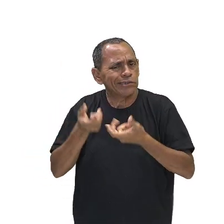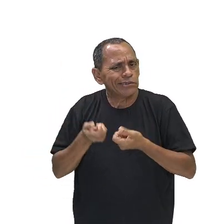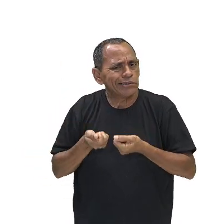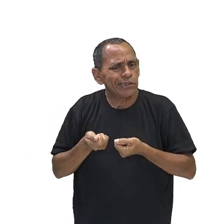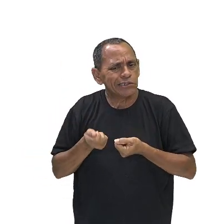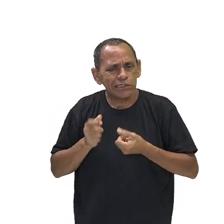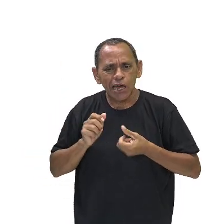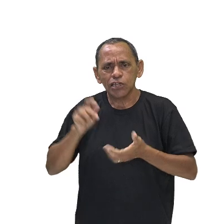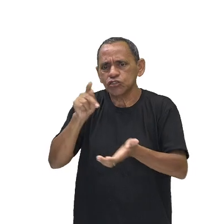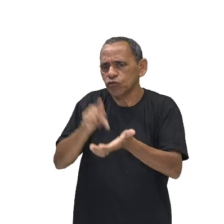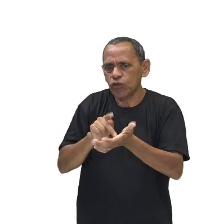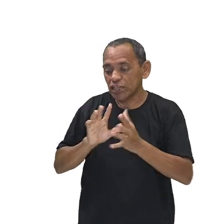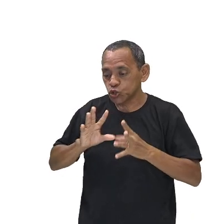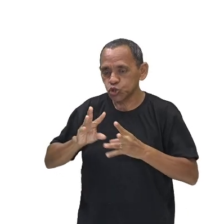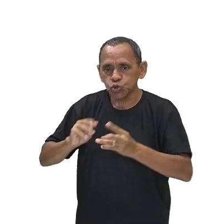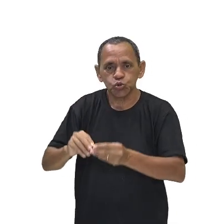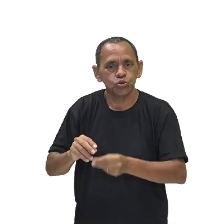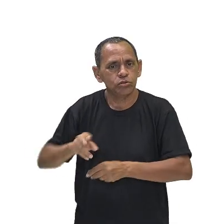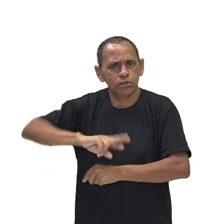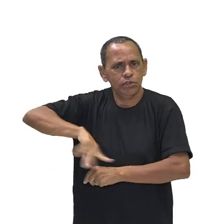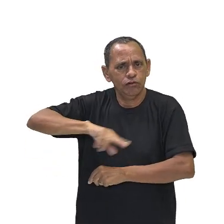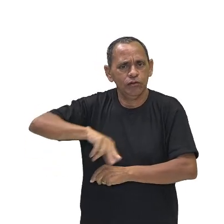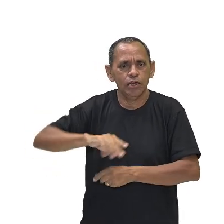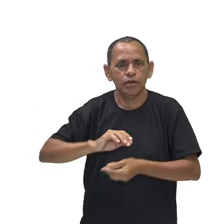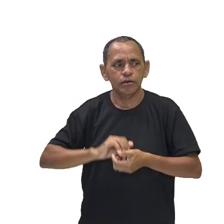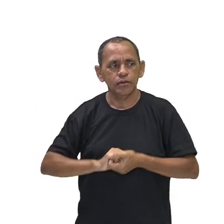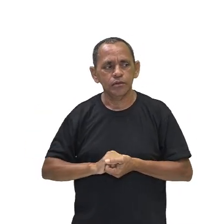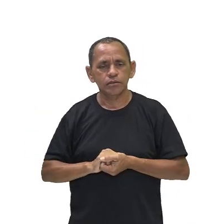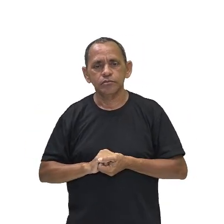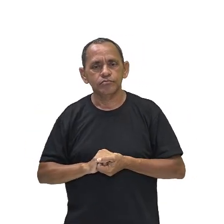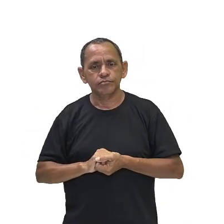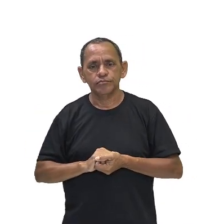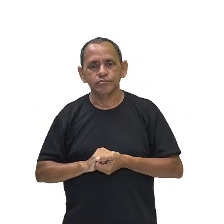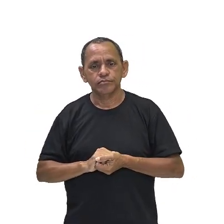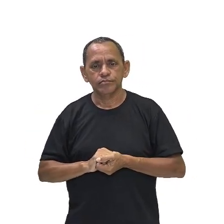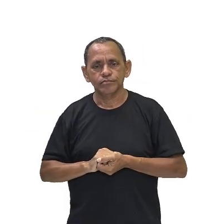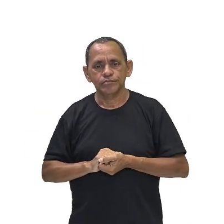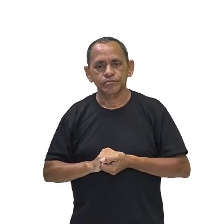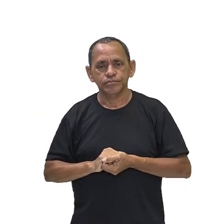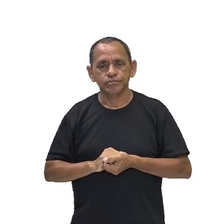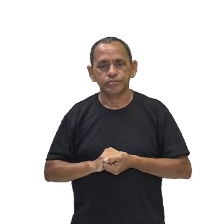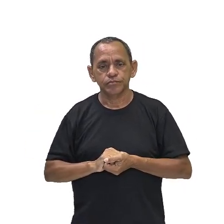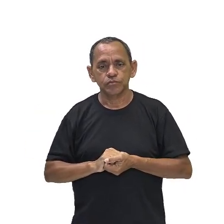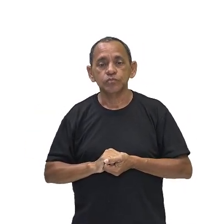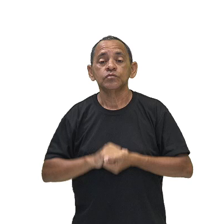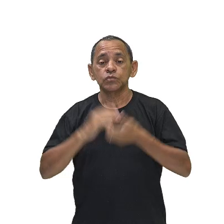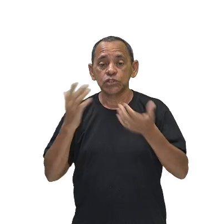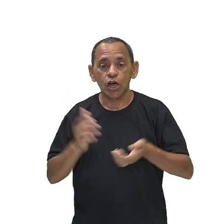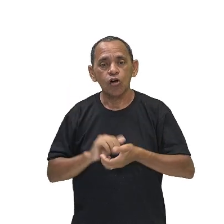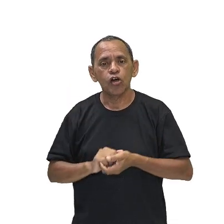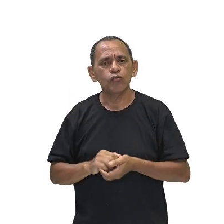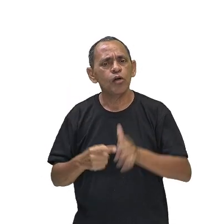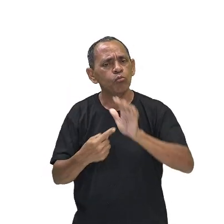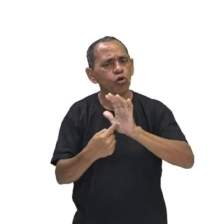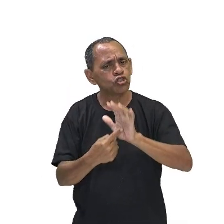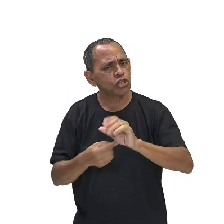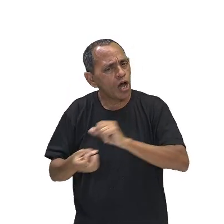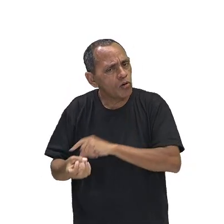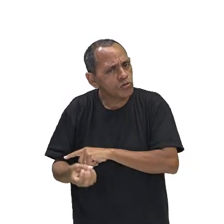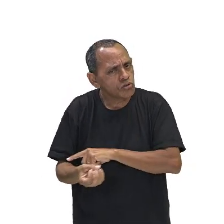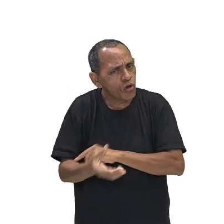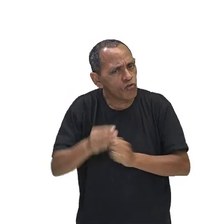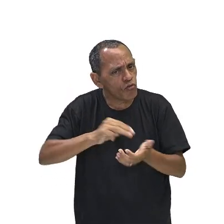pelo neocantismo. Ele vai então postular uma nova, um método